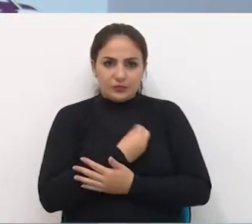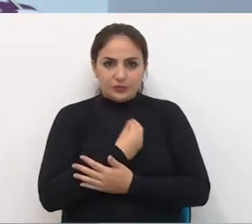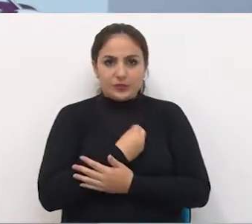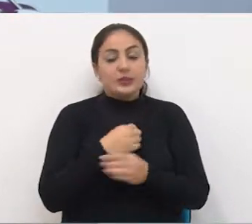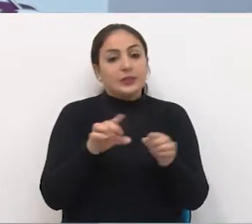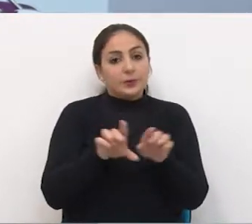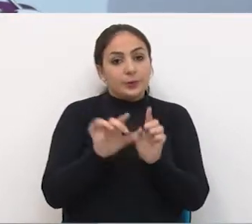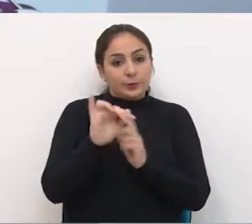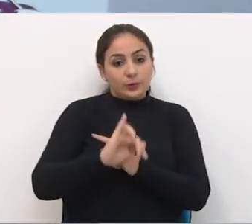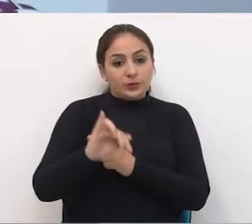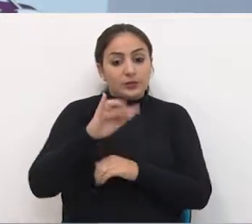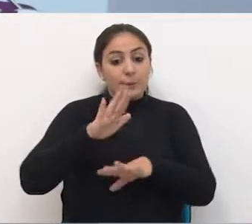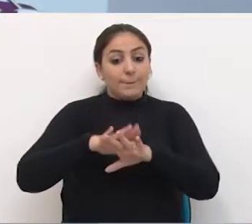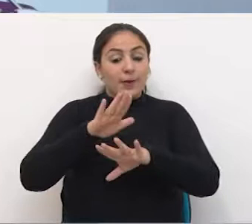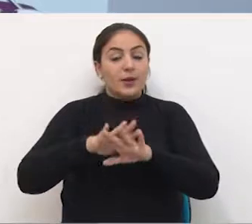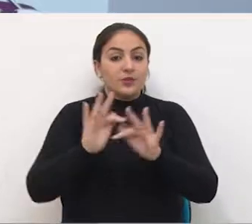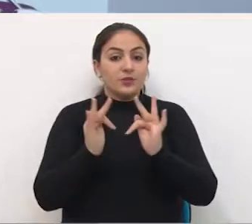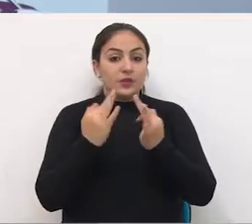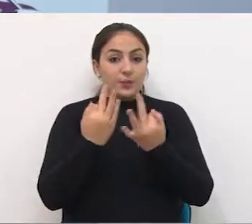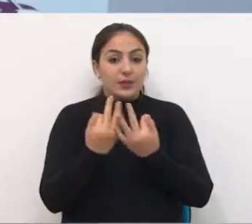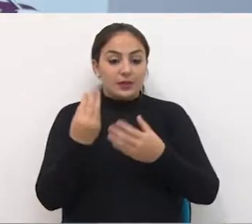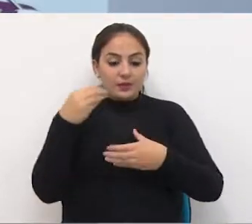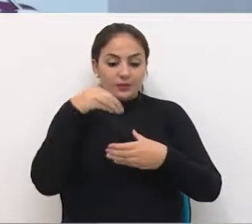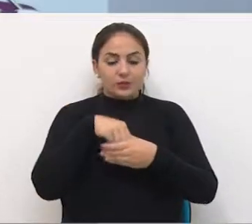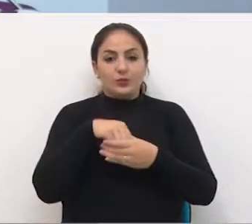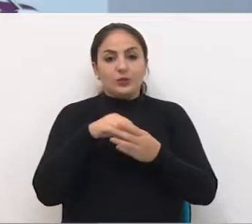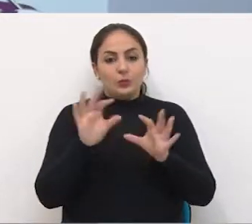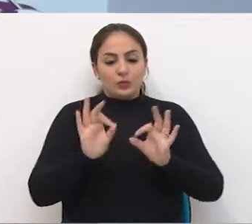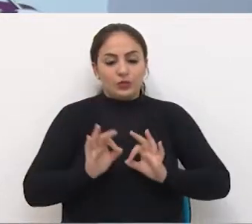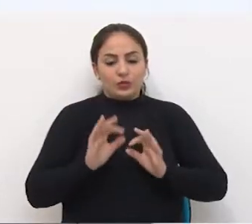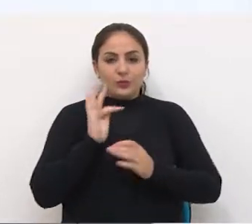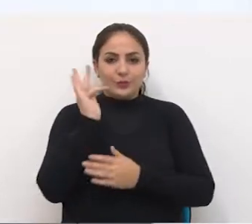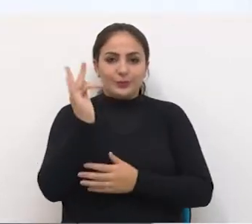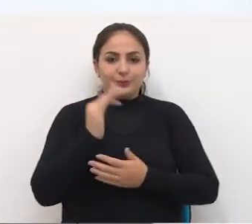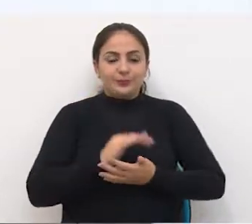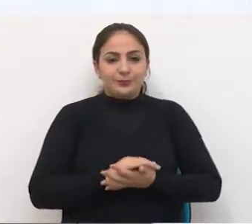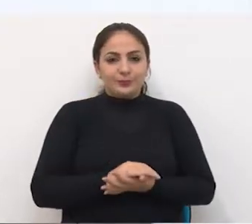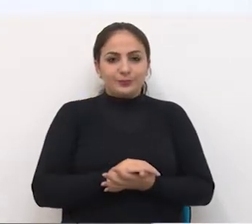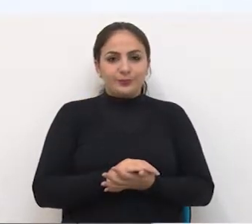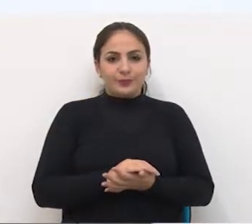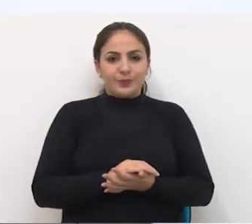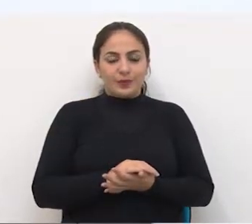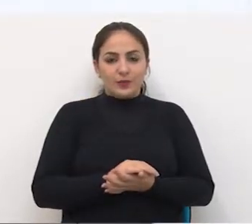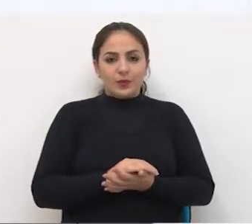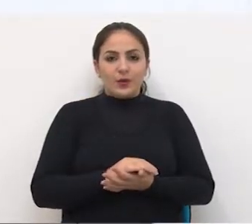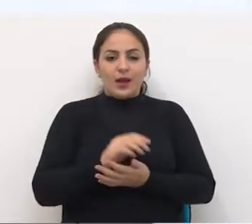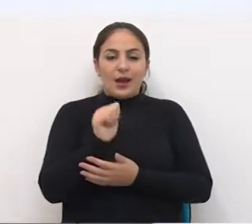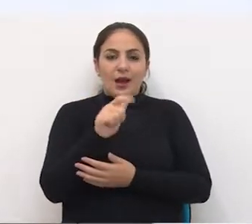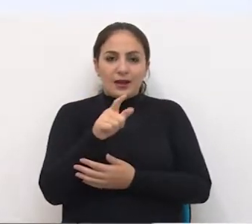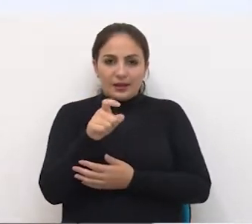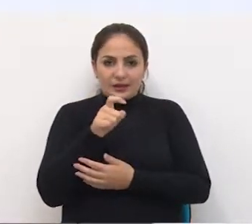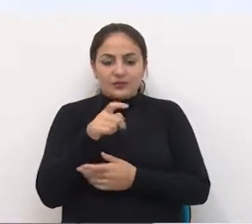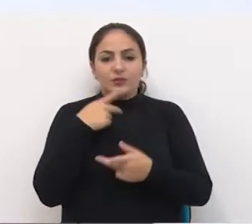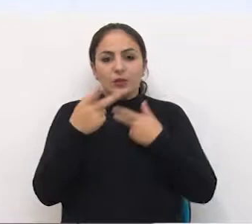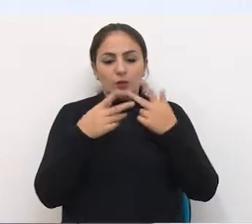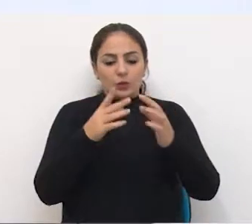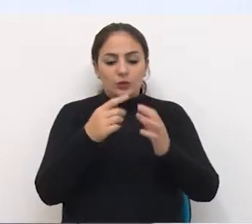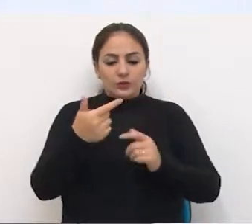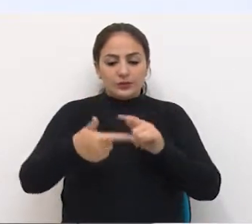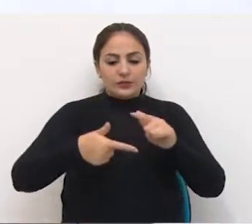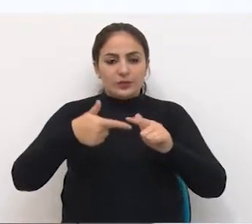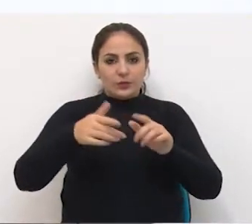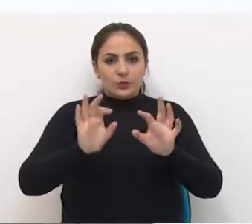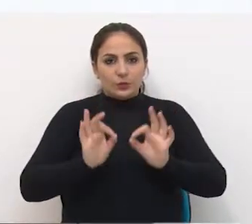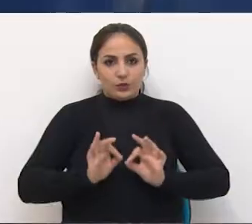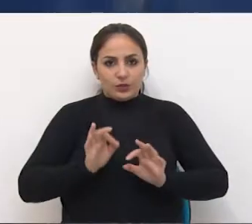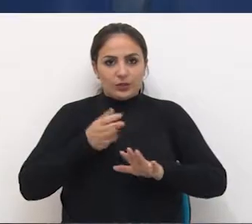também vai ser muito importante para outras famílias que vão ser incluídas nesse programa futuramente. Alex também falou sobre o segundo projeto aprovado